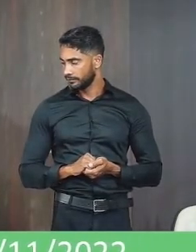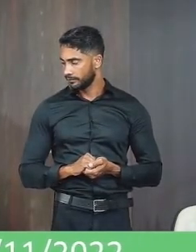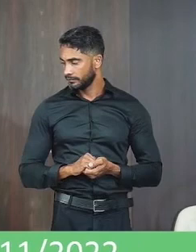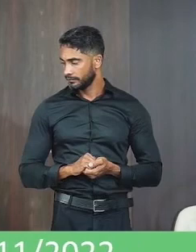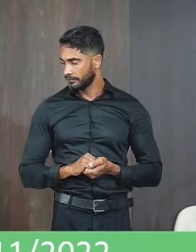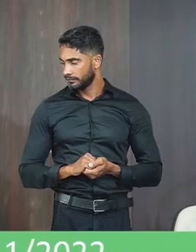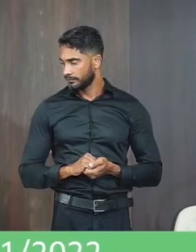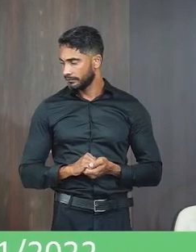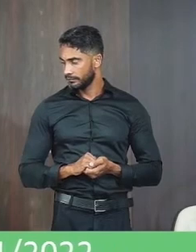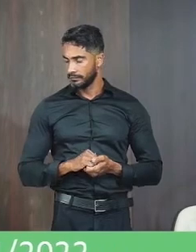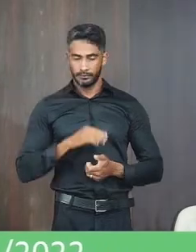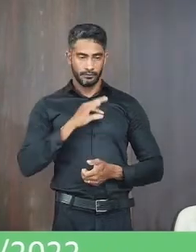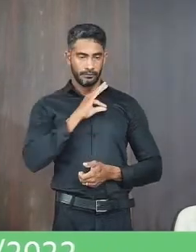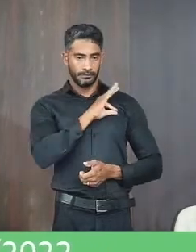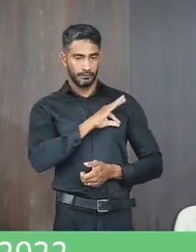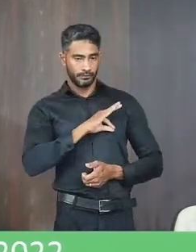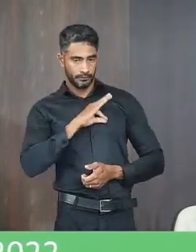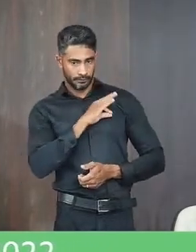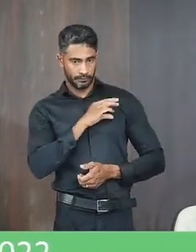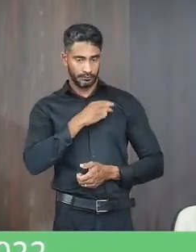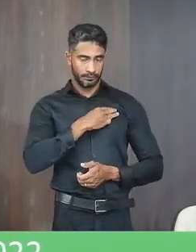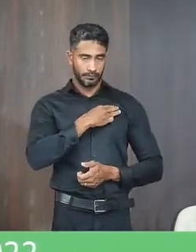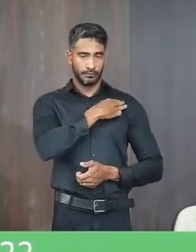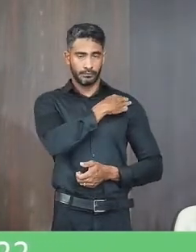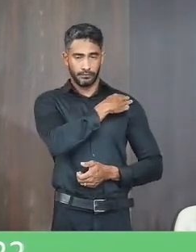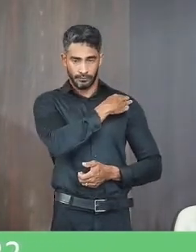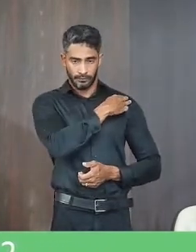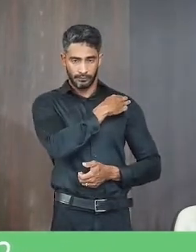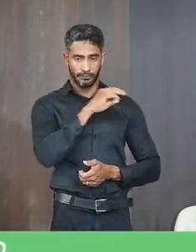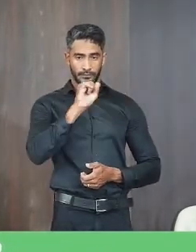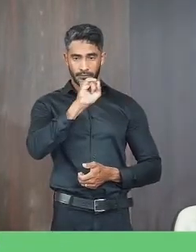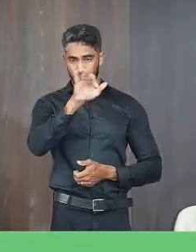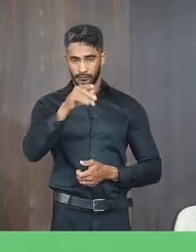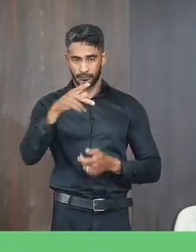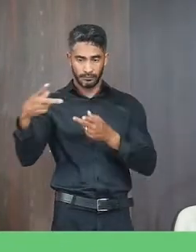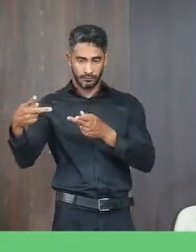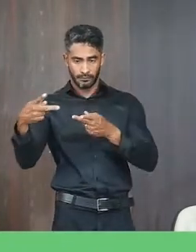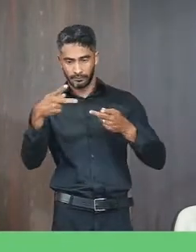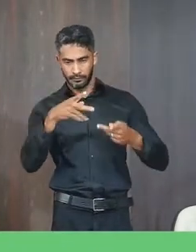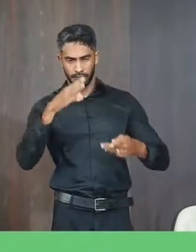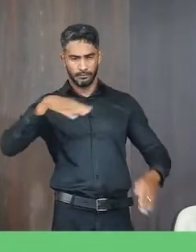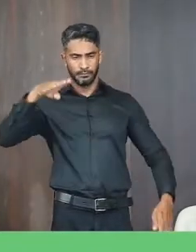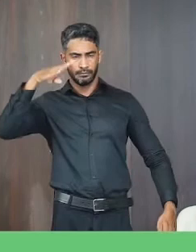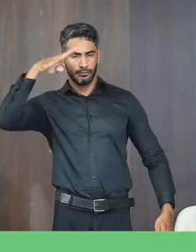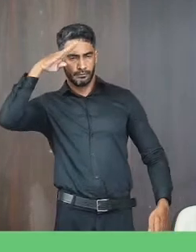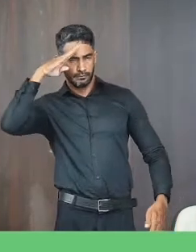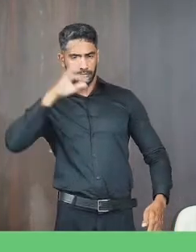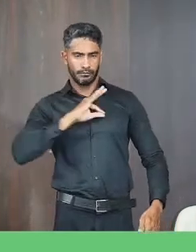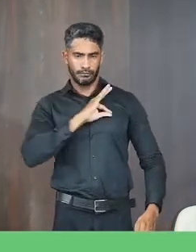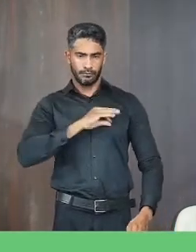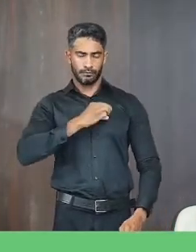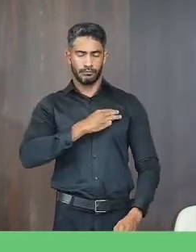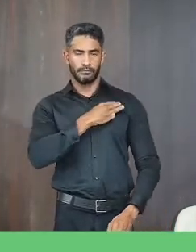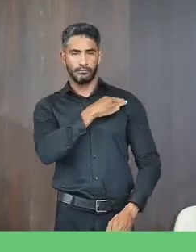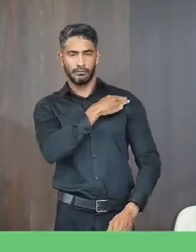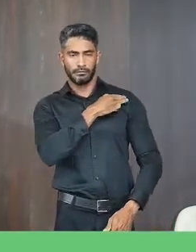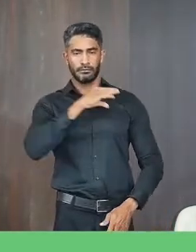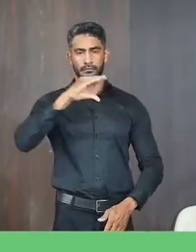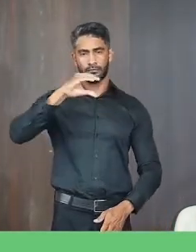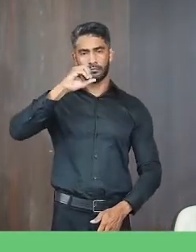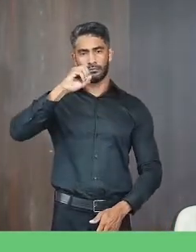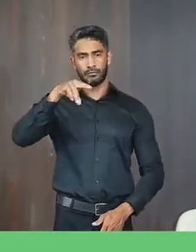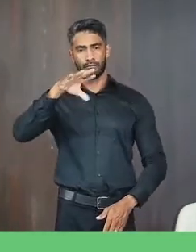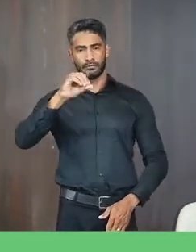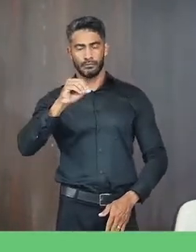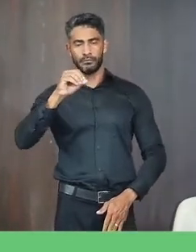Polícia Militar de Minas Gerais 5º Batalhão Convite Comandante 5º Batalhão da Polícia Militar Sr. Tenente Coronel